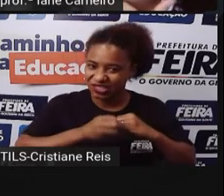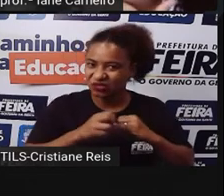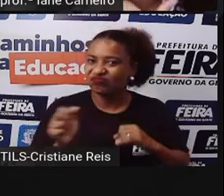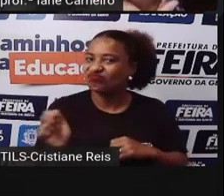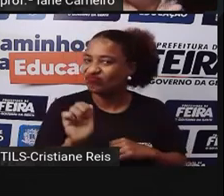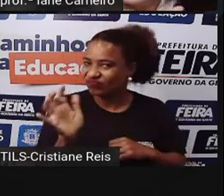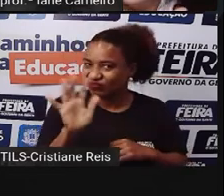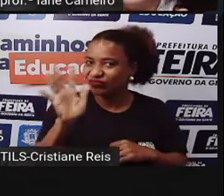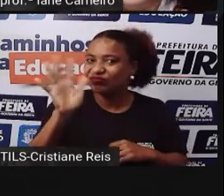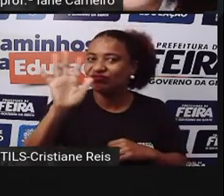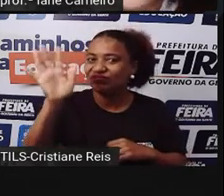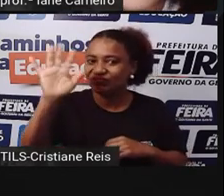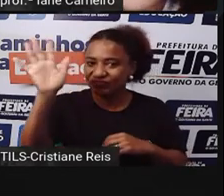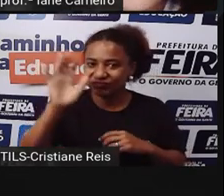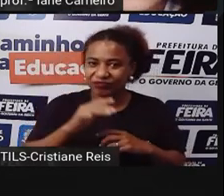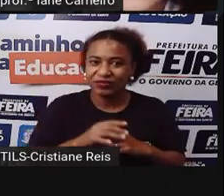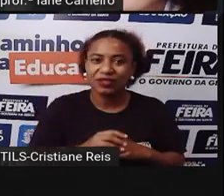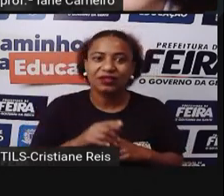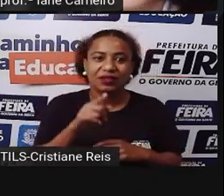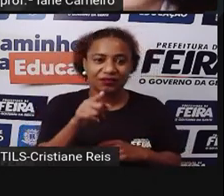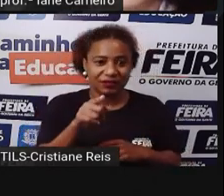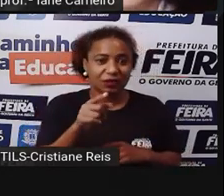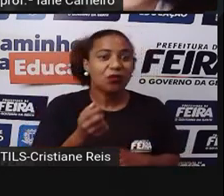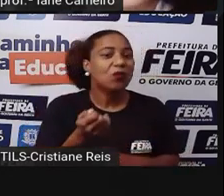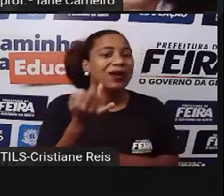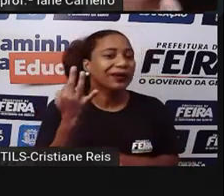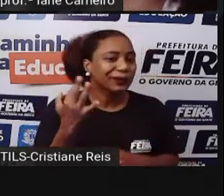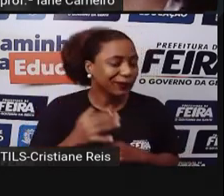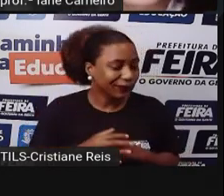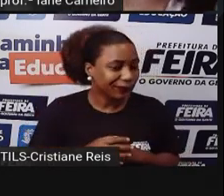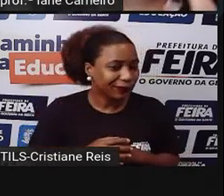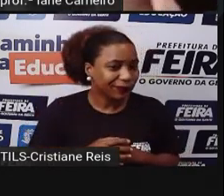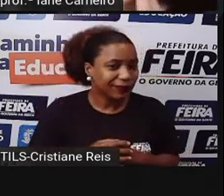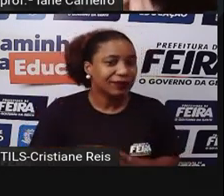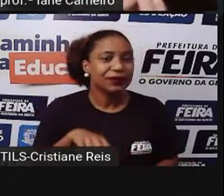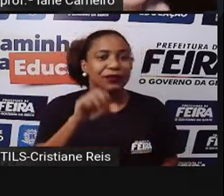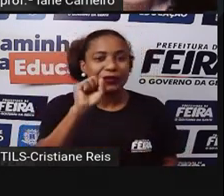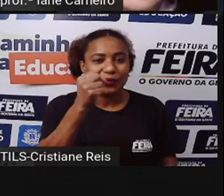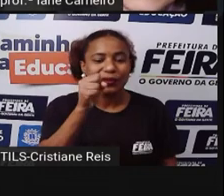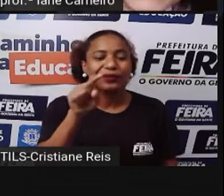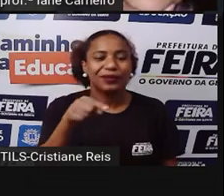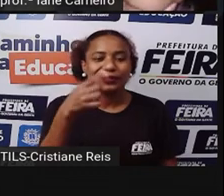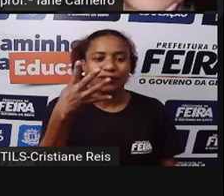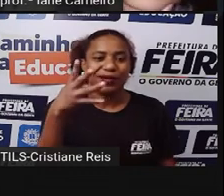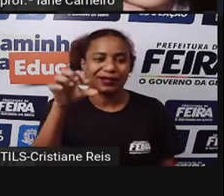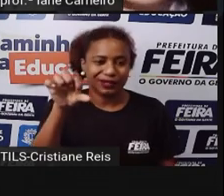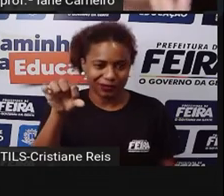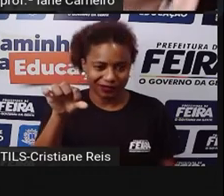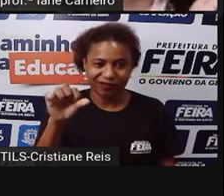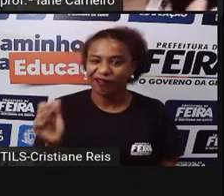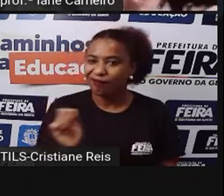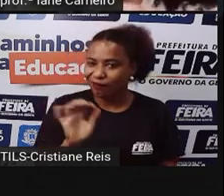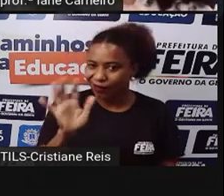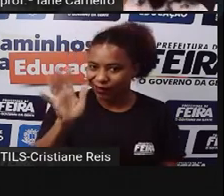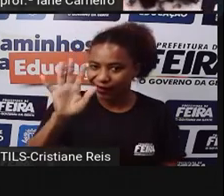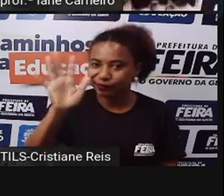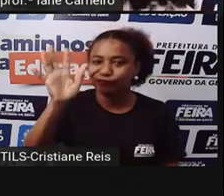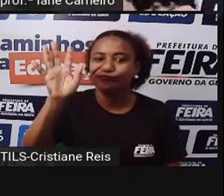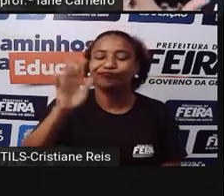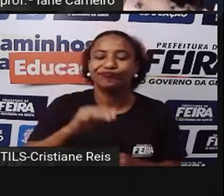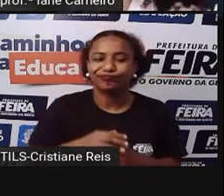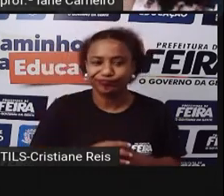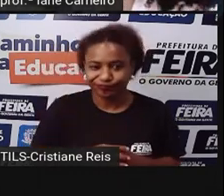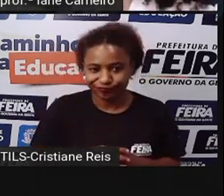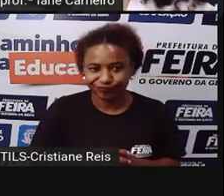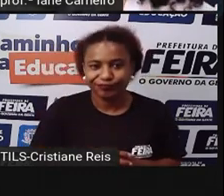O feijão O pacote Do feijão Preto Tá de 8 reais E 49 Então a gente já Anota